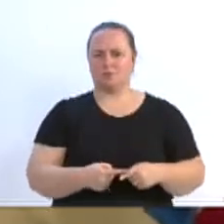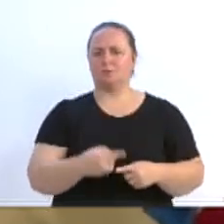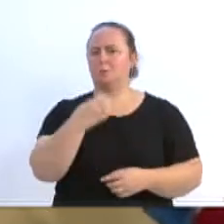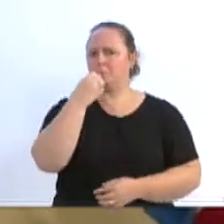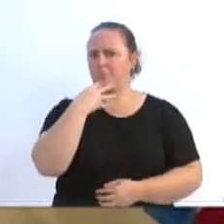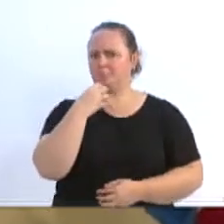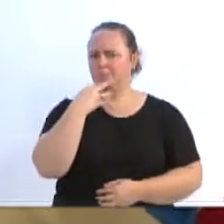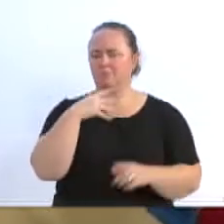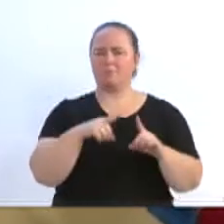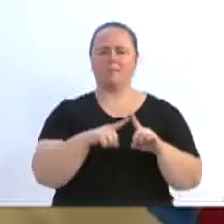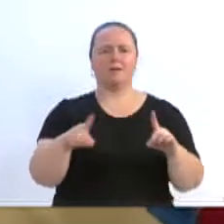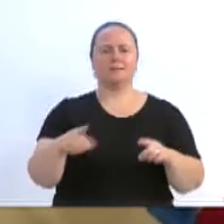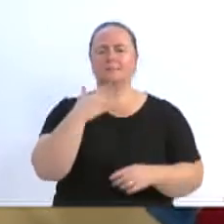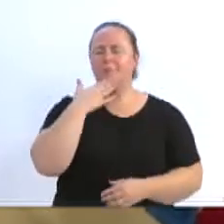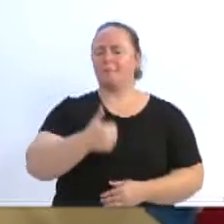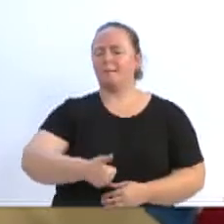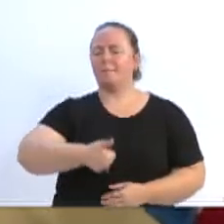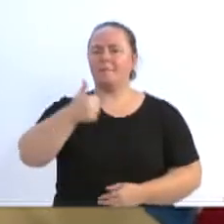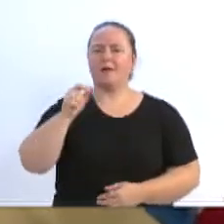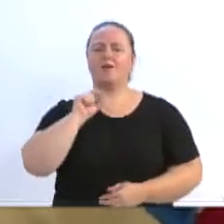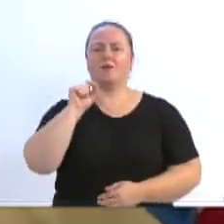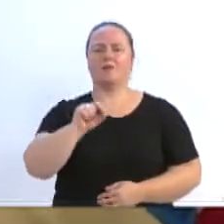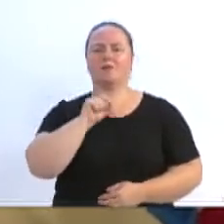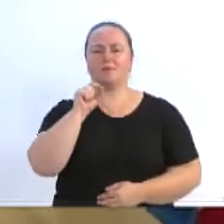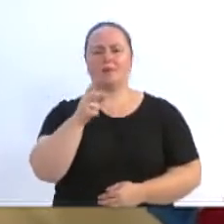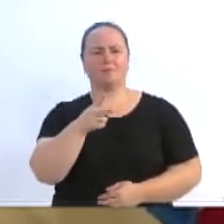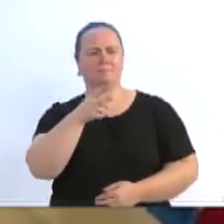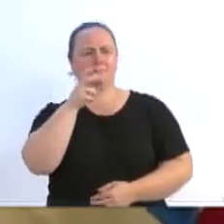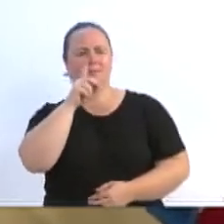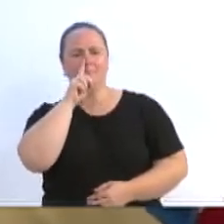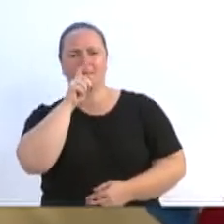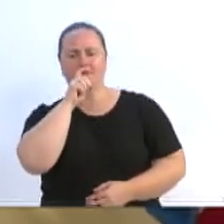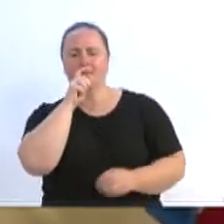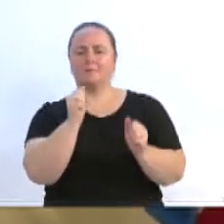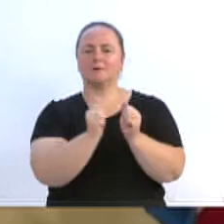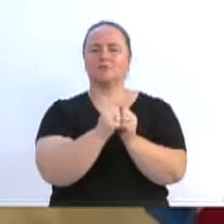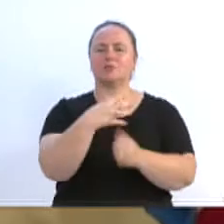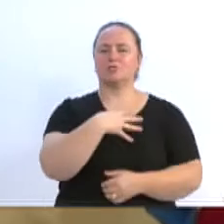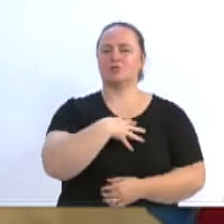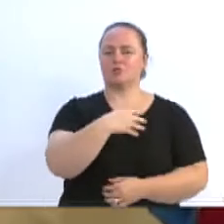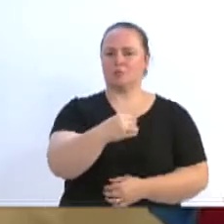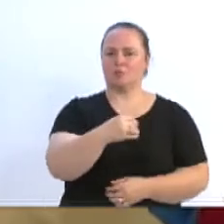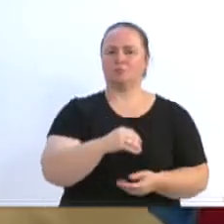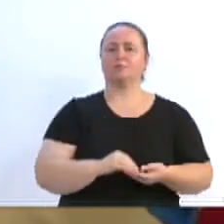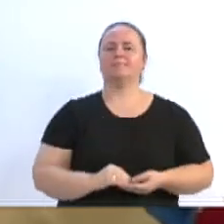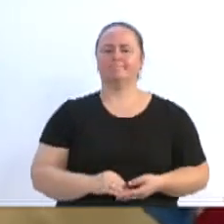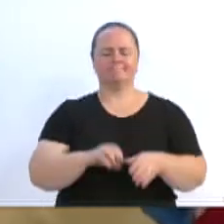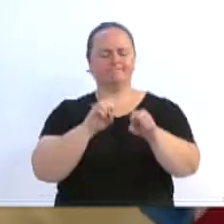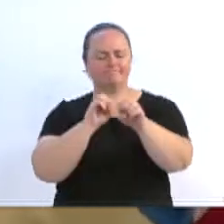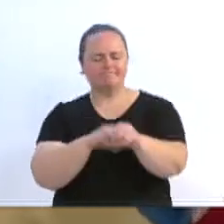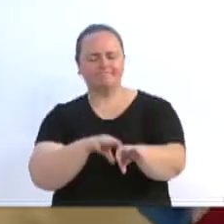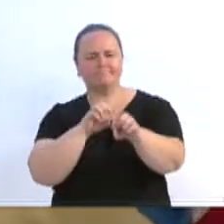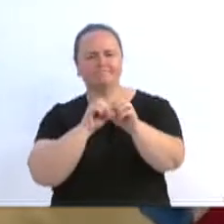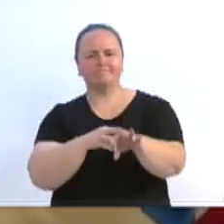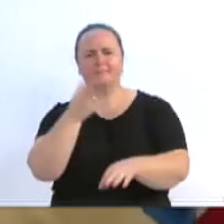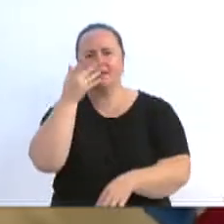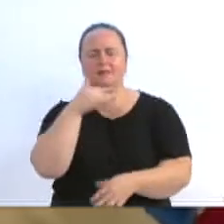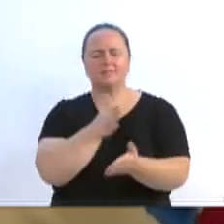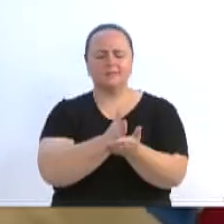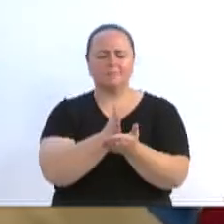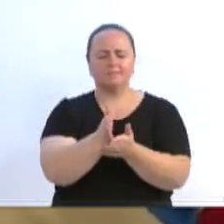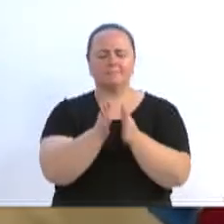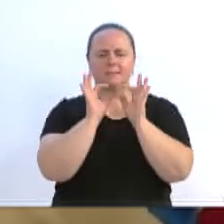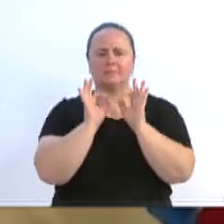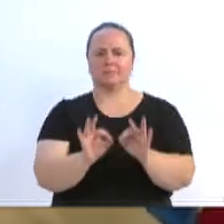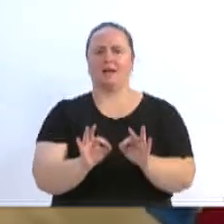é ver seus pais junto com seu filho. E quer dizer, senhores, cada um de vocês, ensinai as crianças o caminho onde deve de andar.